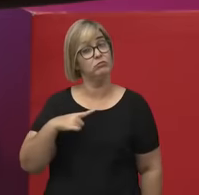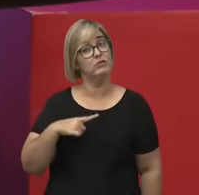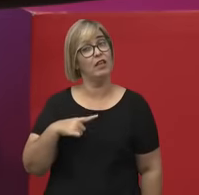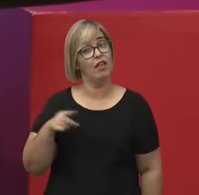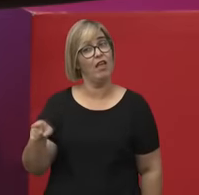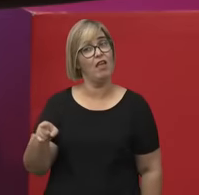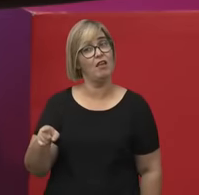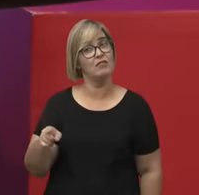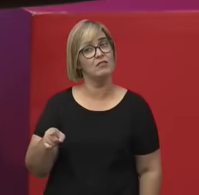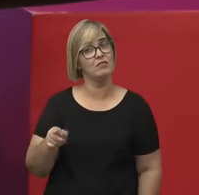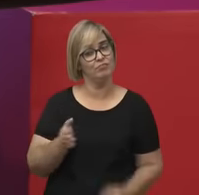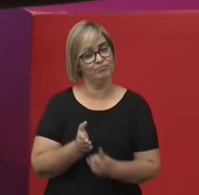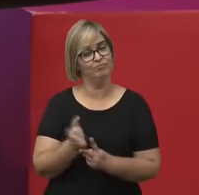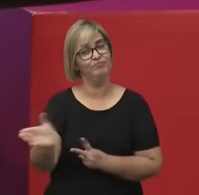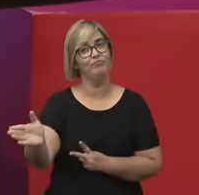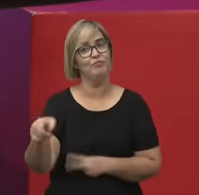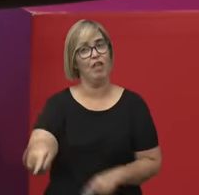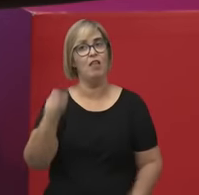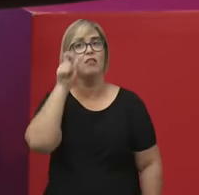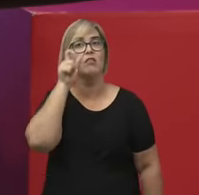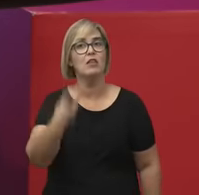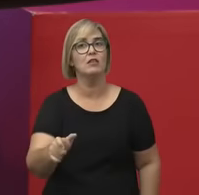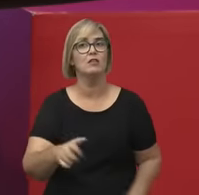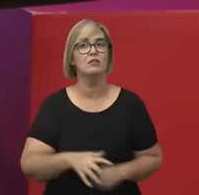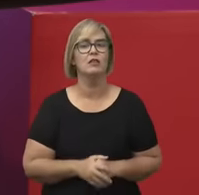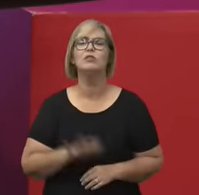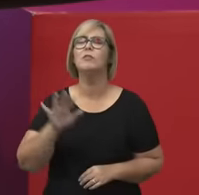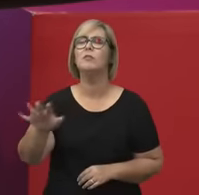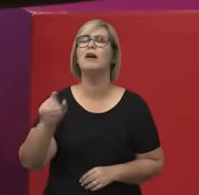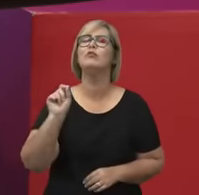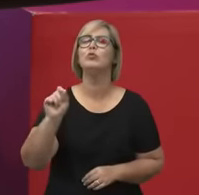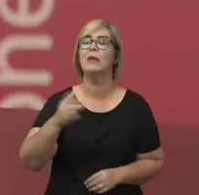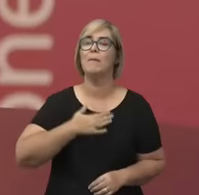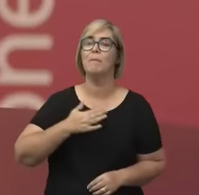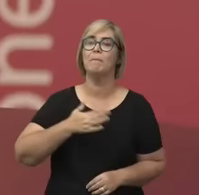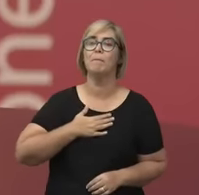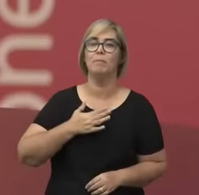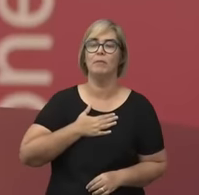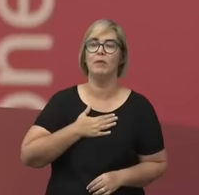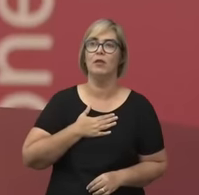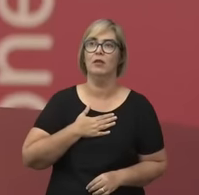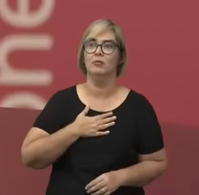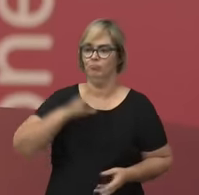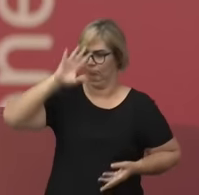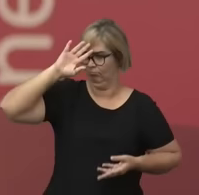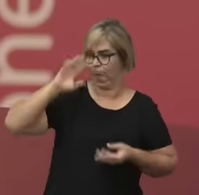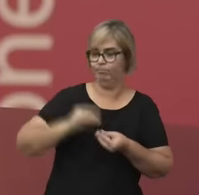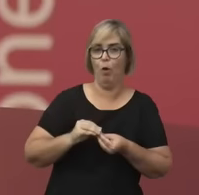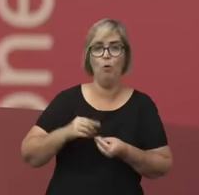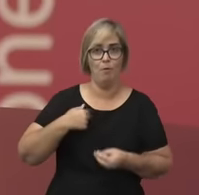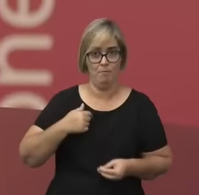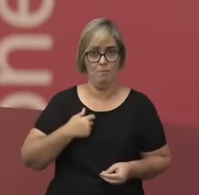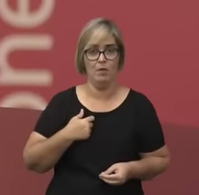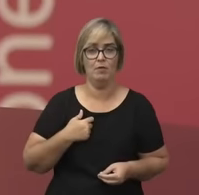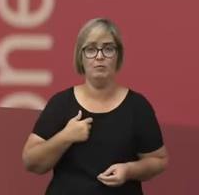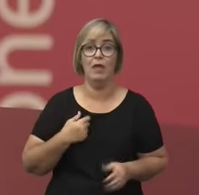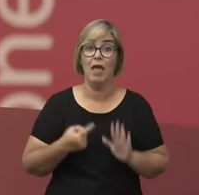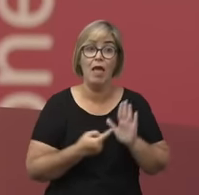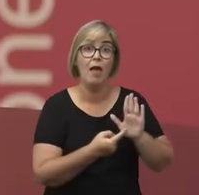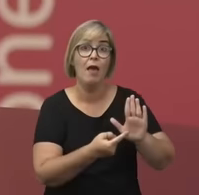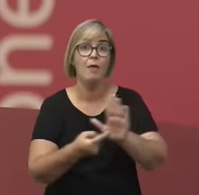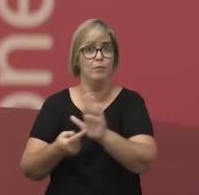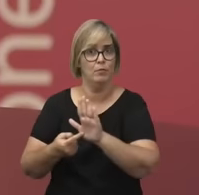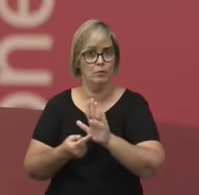Mas, que me interessa também, para fechar a minha fala, é mostrar como